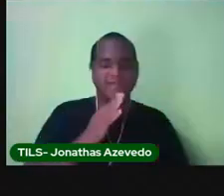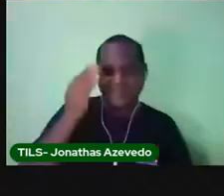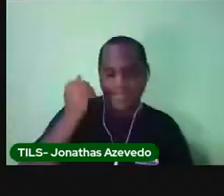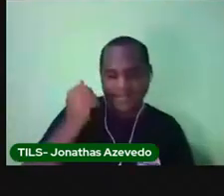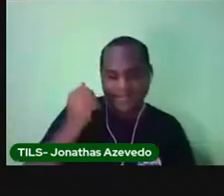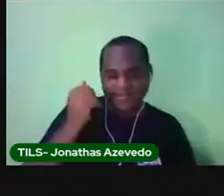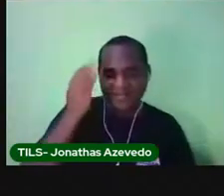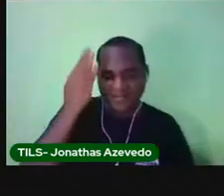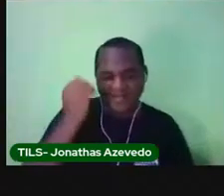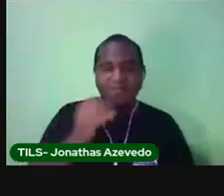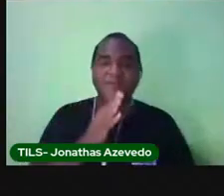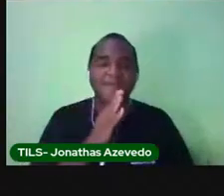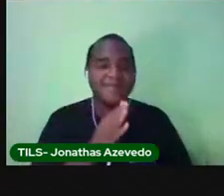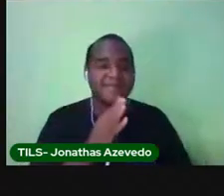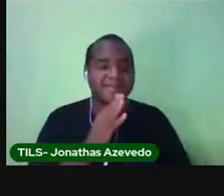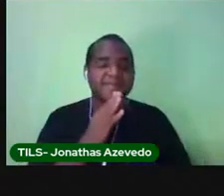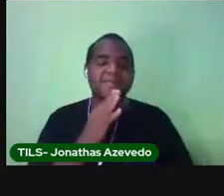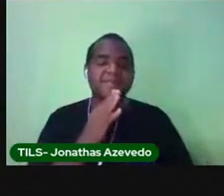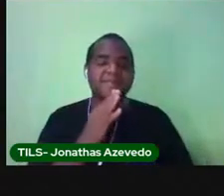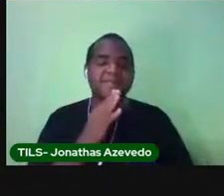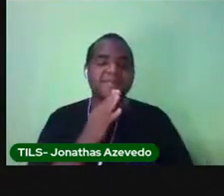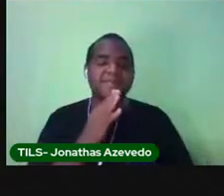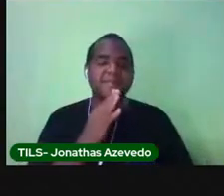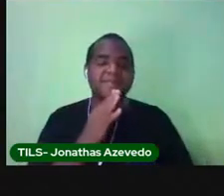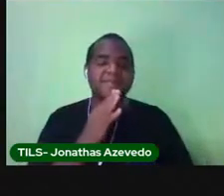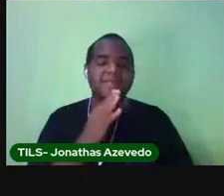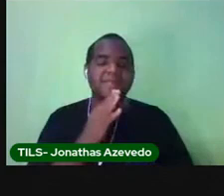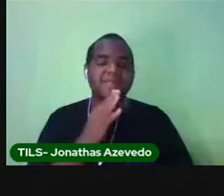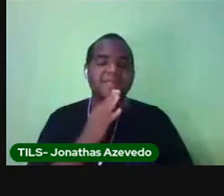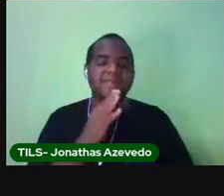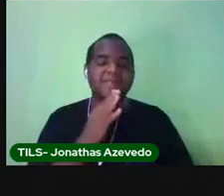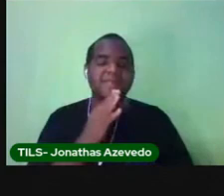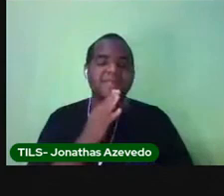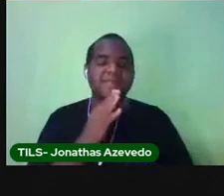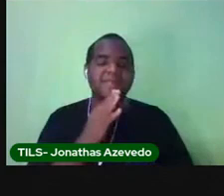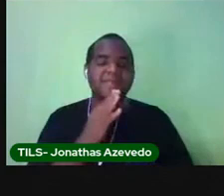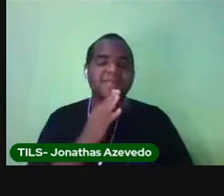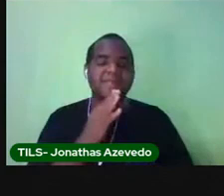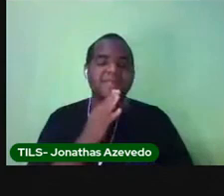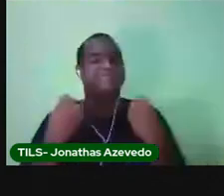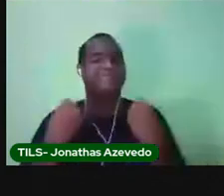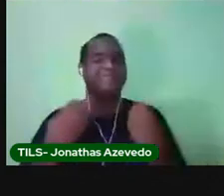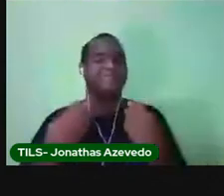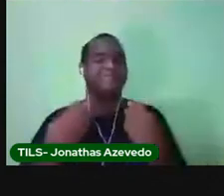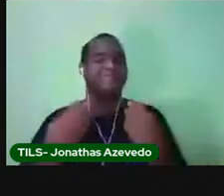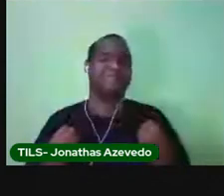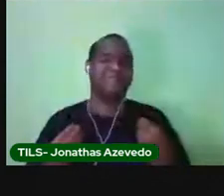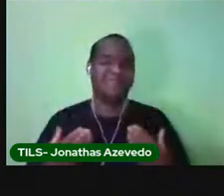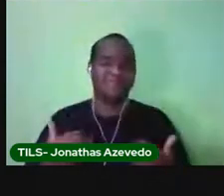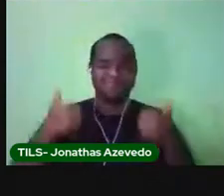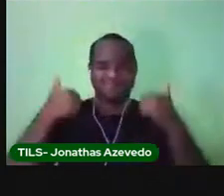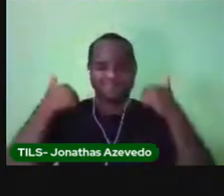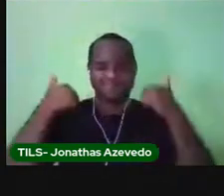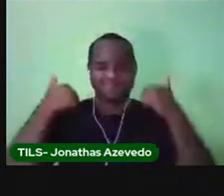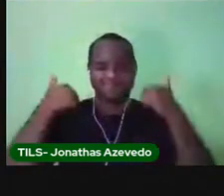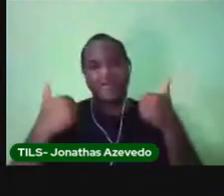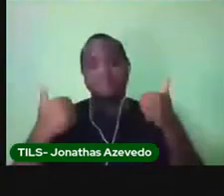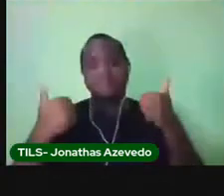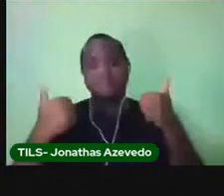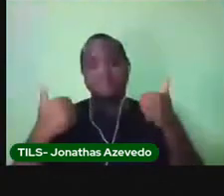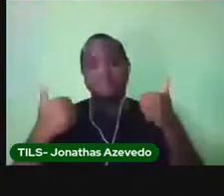Levanta a mão aí quem tem esse documento. Hum, muito bem. Mas você sabe o nome dele?